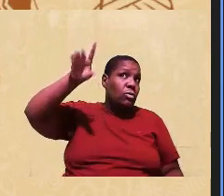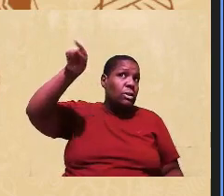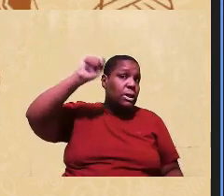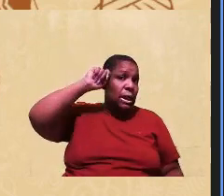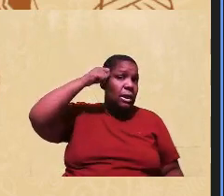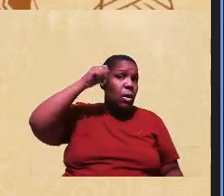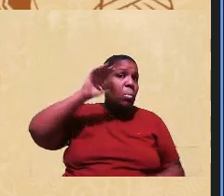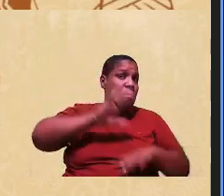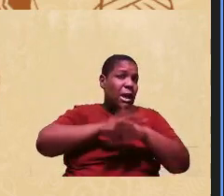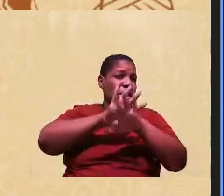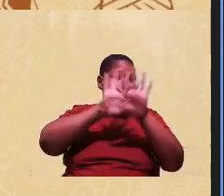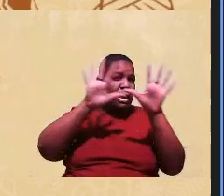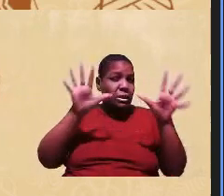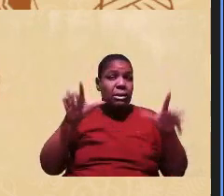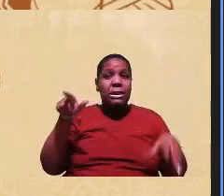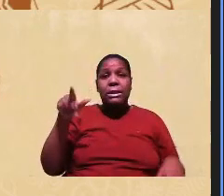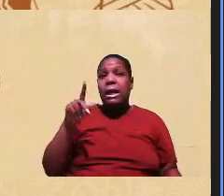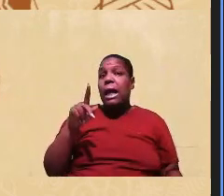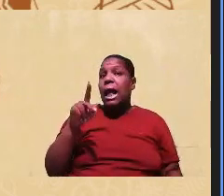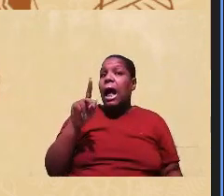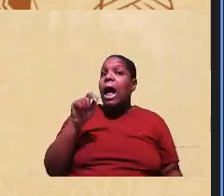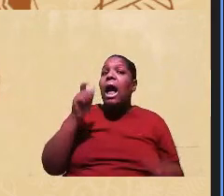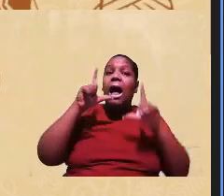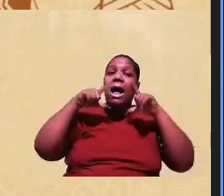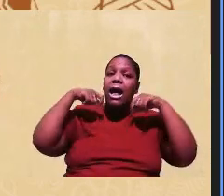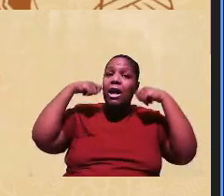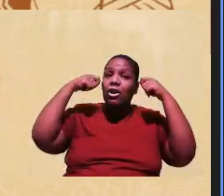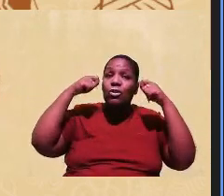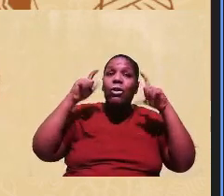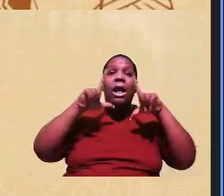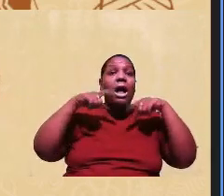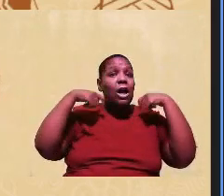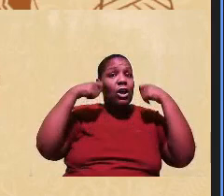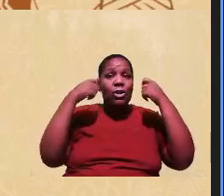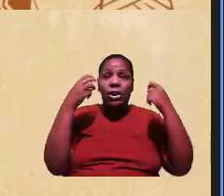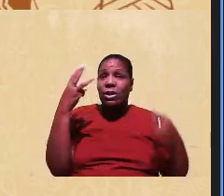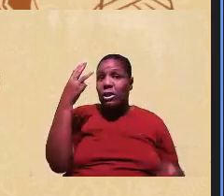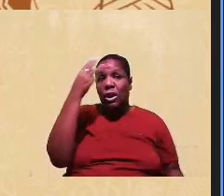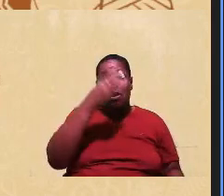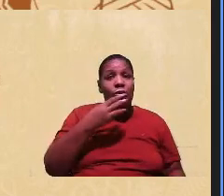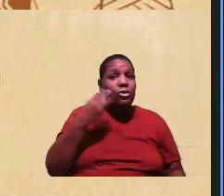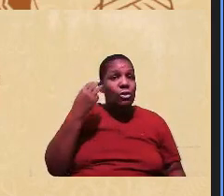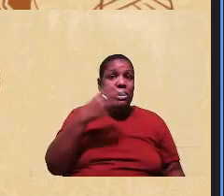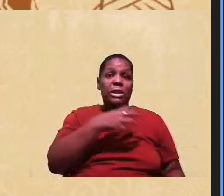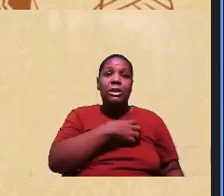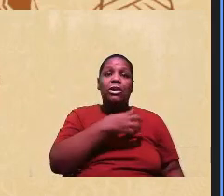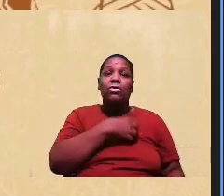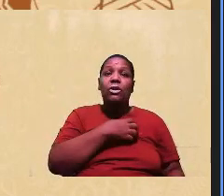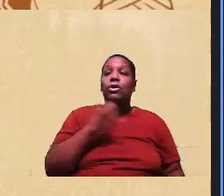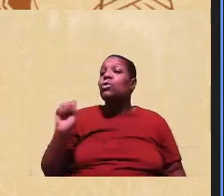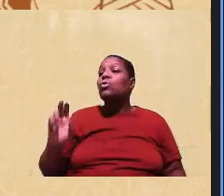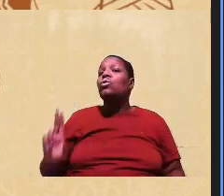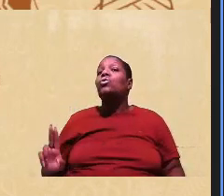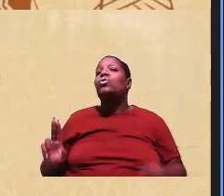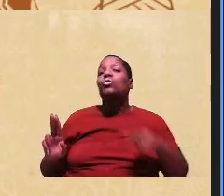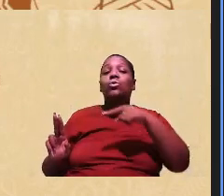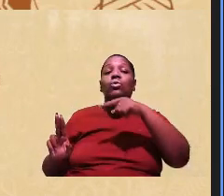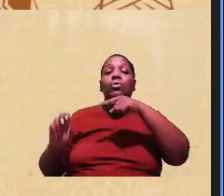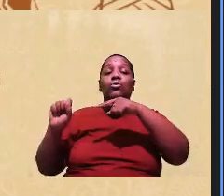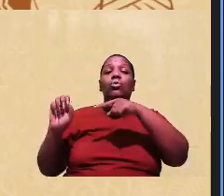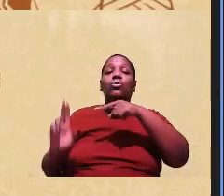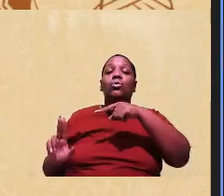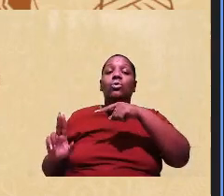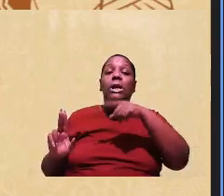mais claros. E quem está em Aracaju também. E Aracaju está só três horas de Salvador. E o Sul, como é que a gente dimensiona? E São